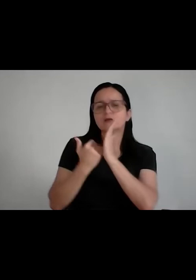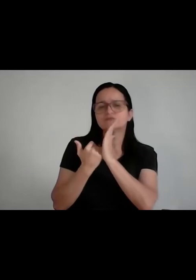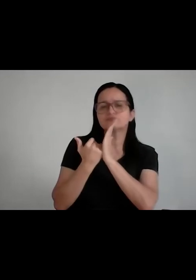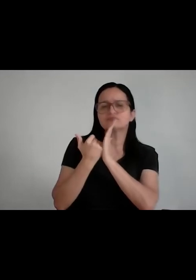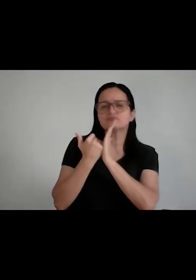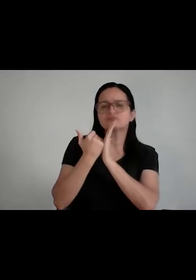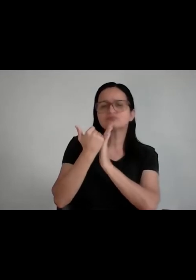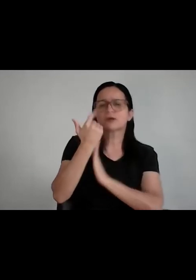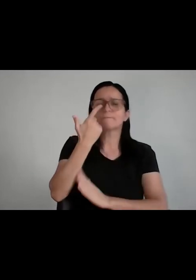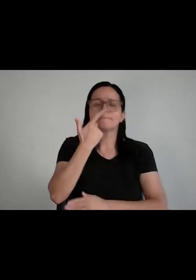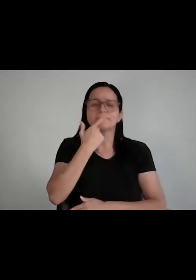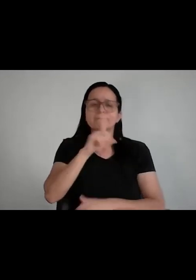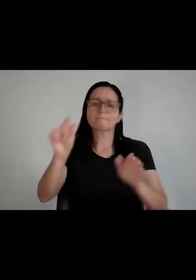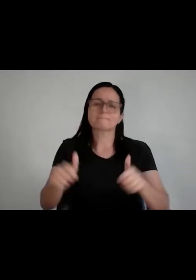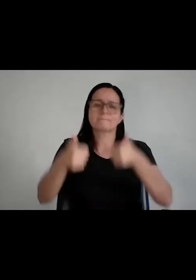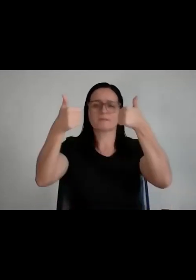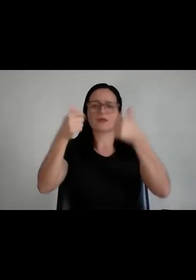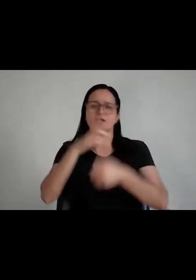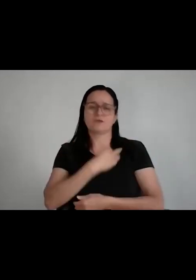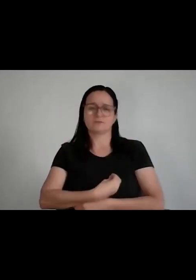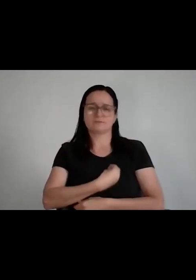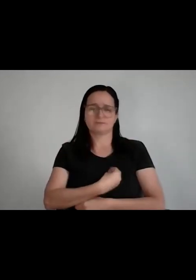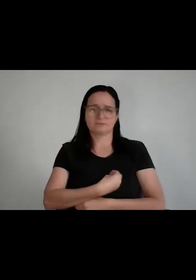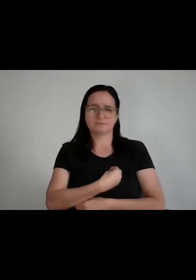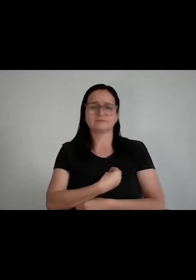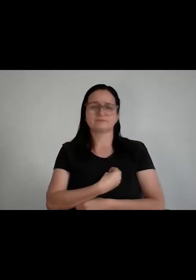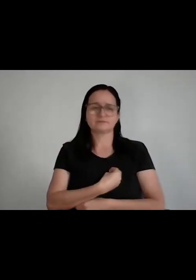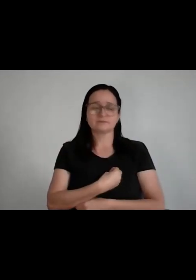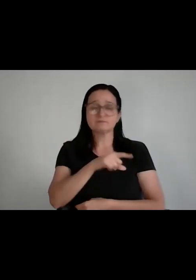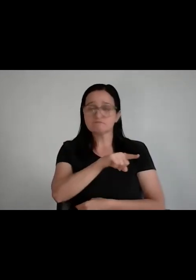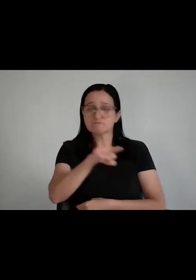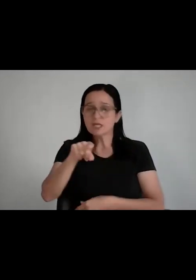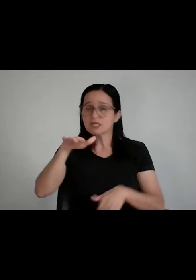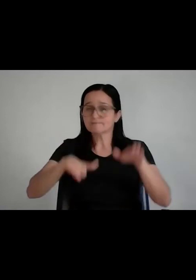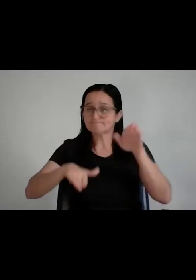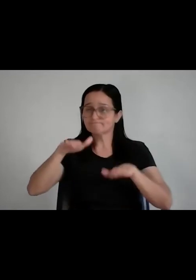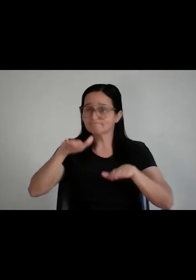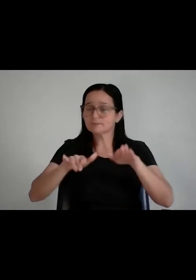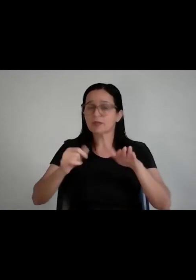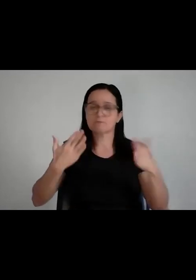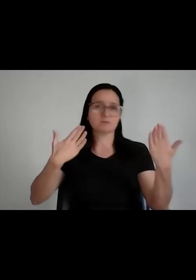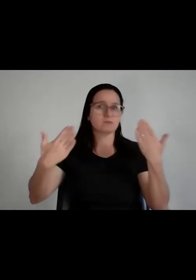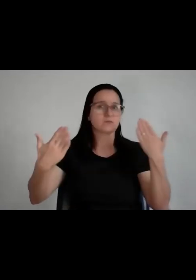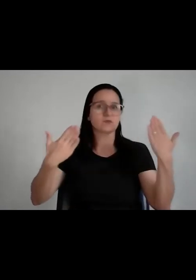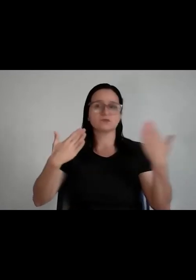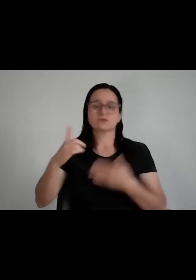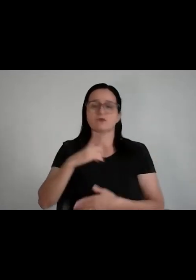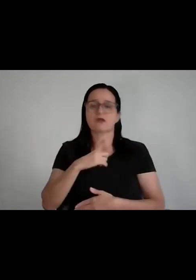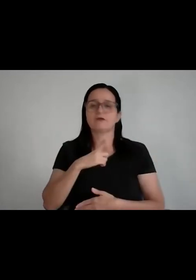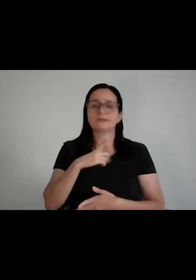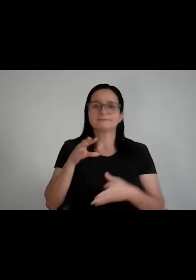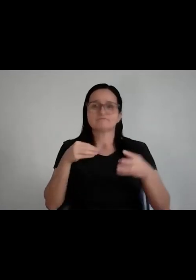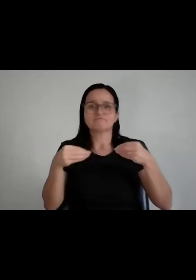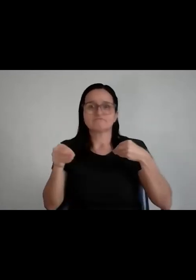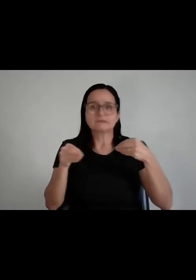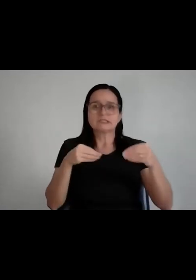minha vida, isso vai exigir de você um equilíbrio emocional, como é que eu tenho resiliência para suportar tanta porrada e não